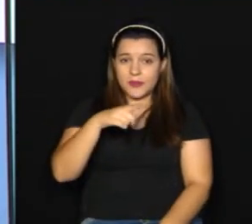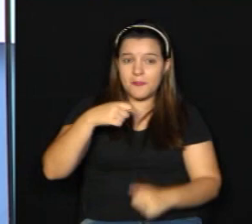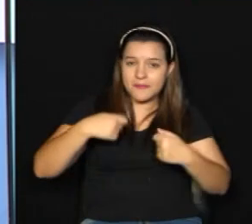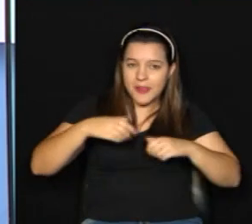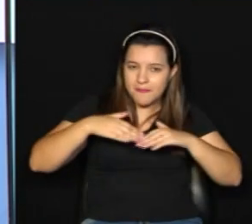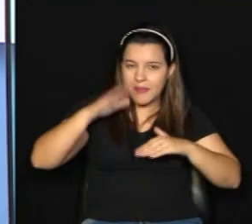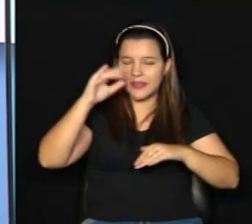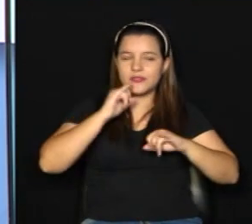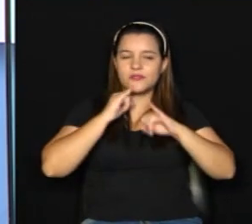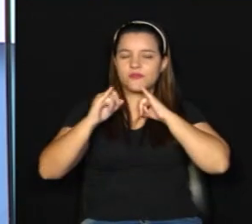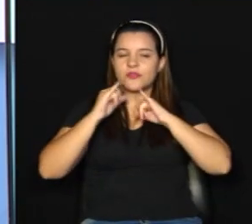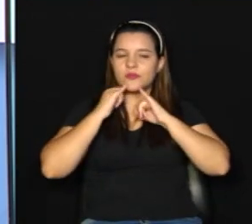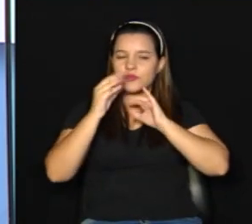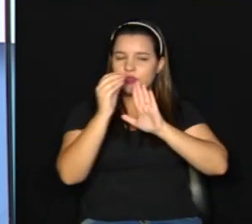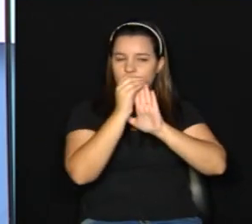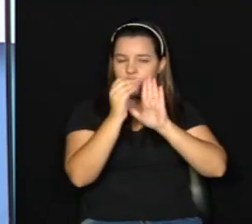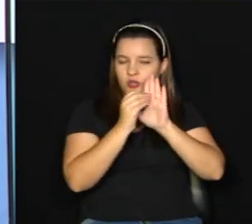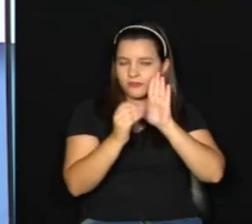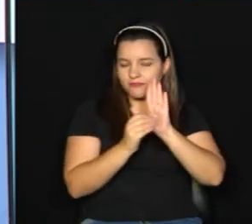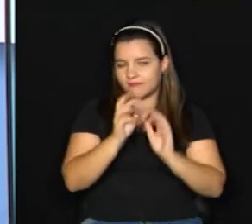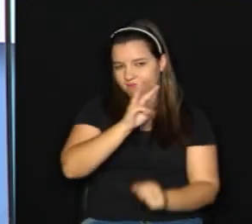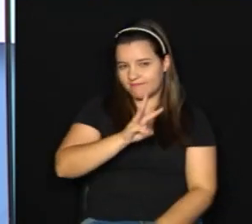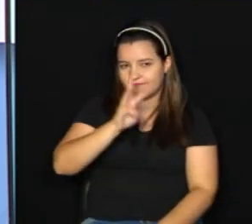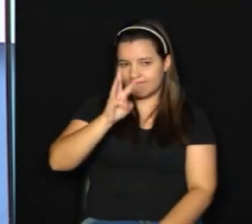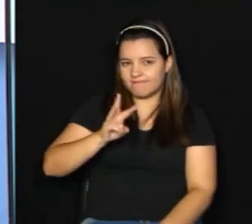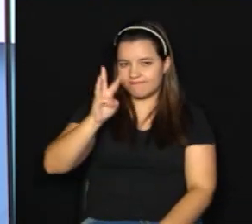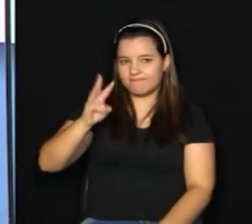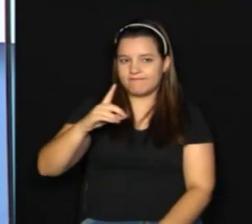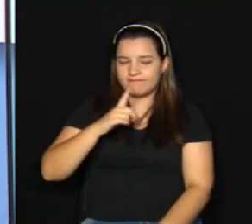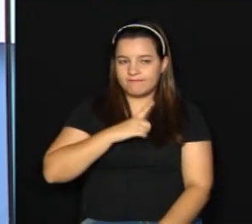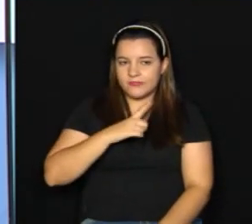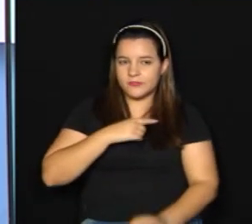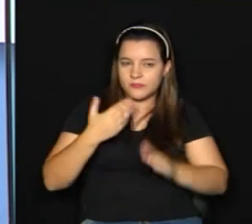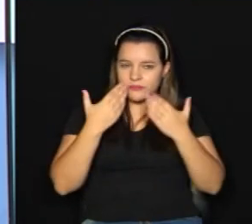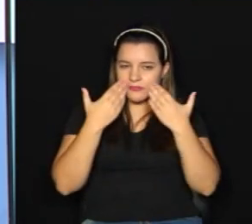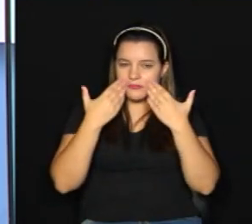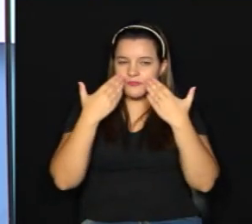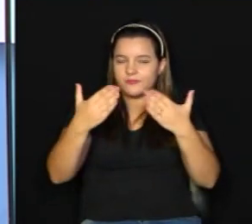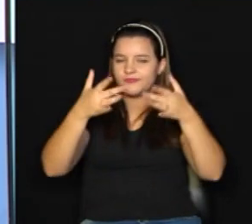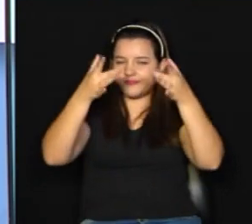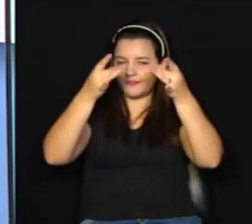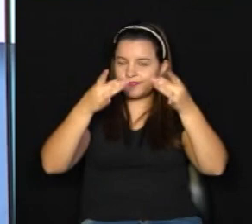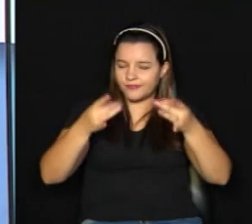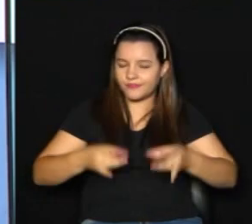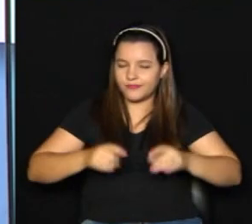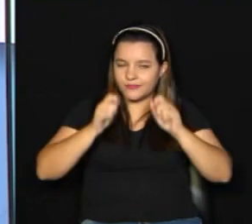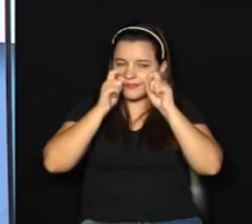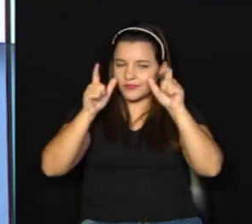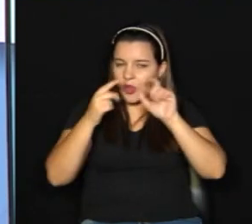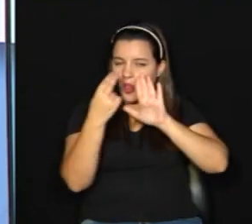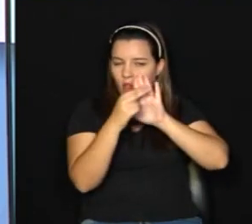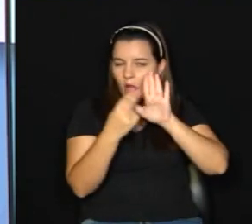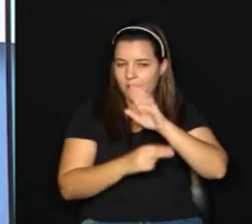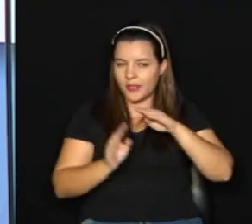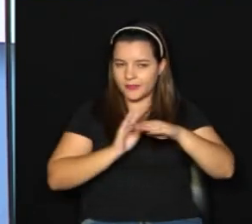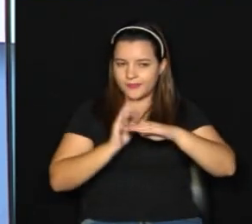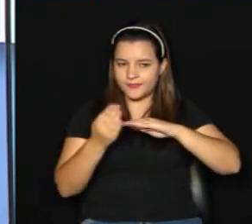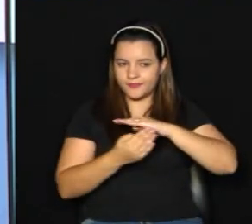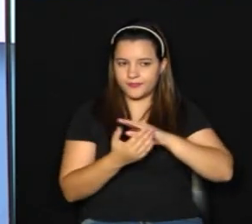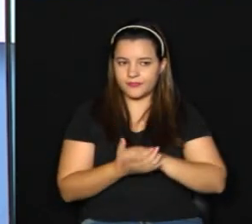informações, anote aí o site que está disponibilizado, inclusive com esses alertas, os bairros e tudo mais.